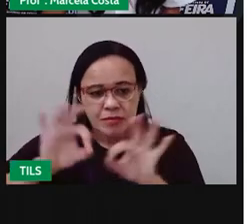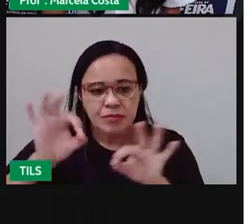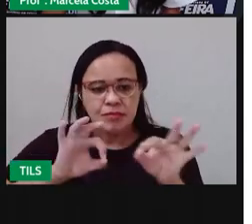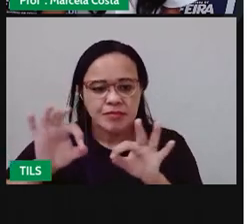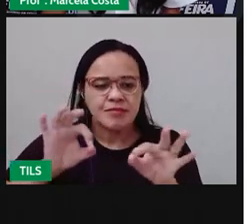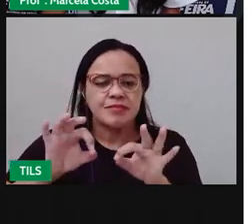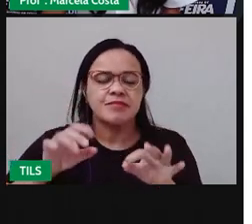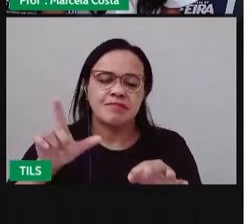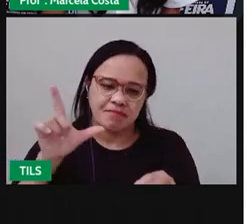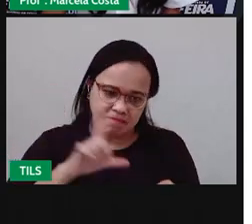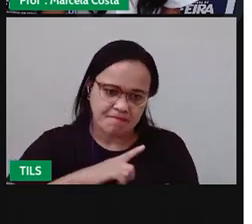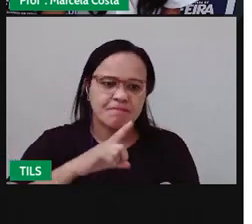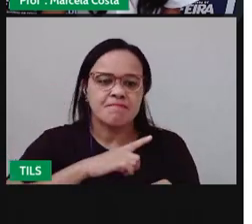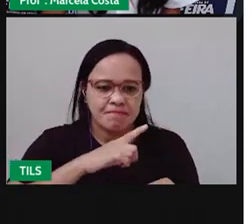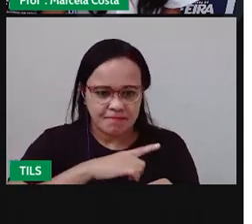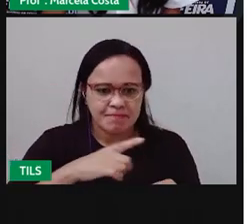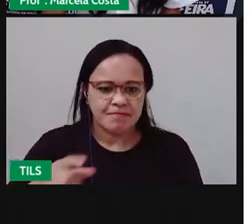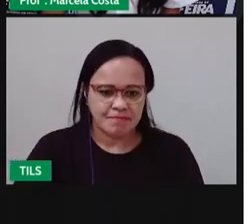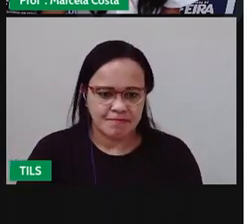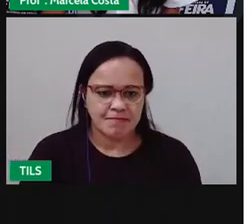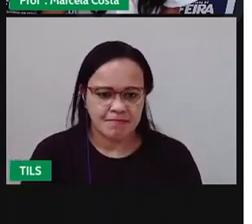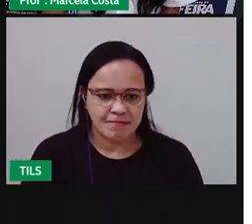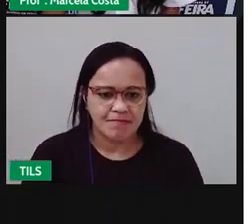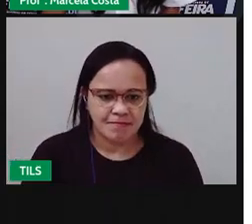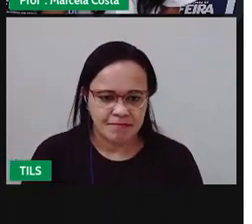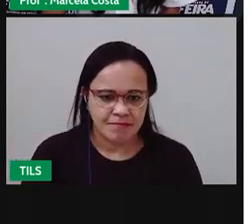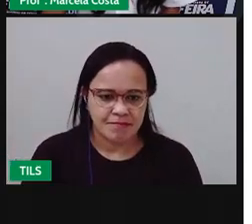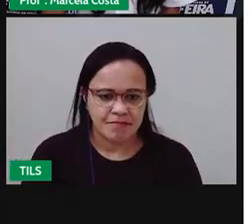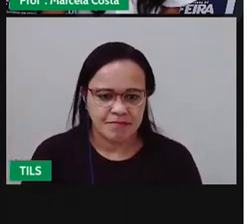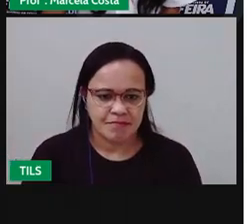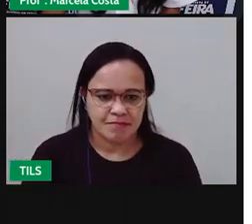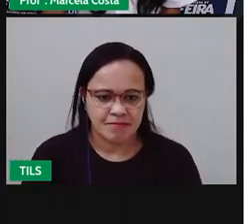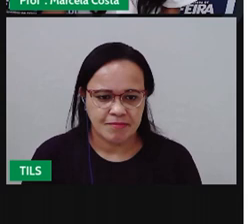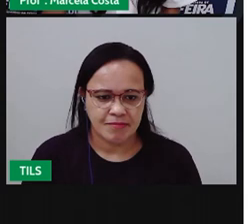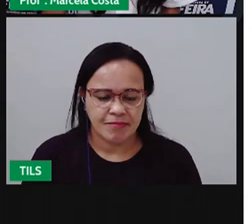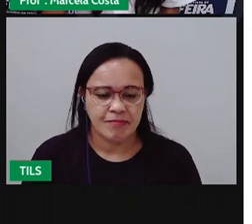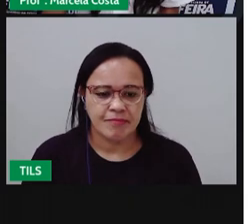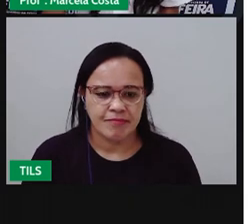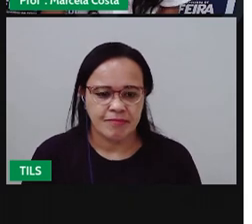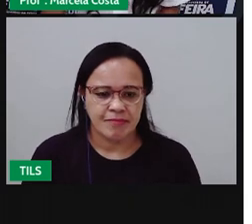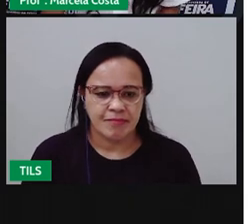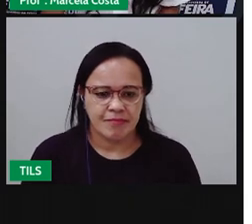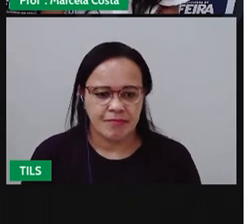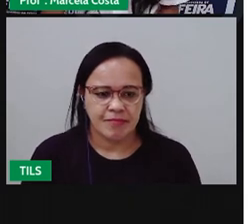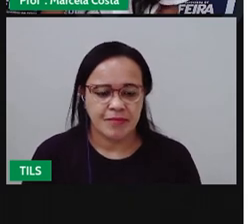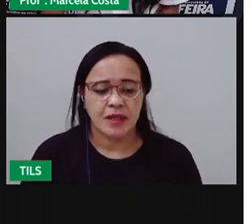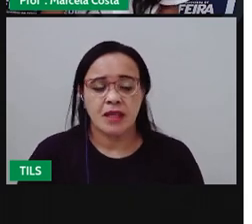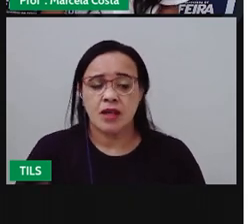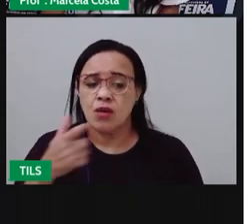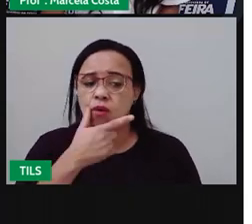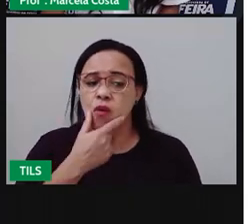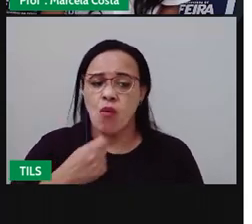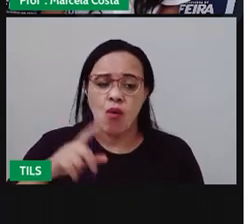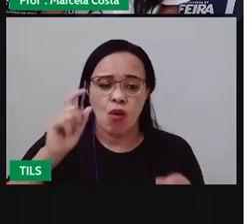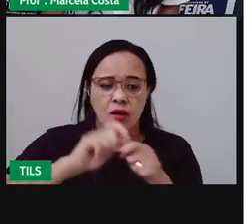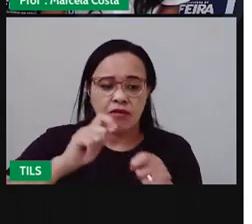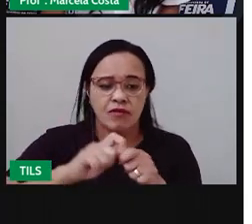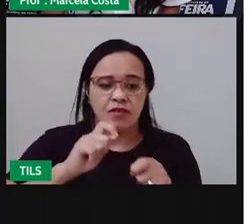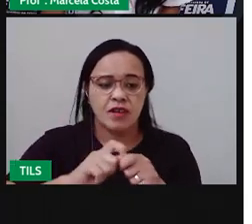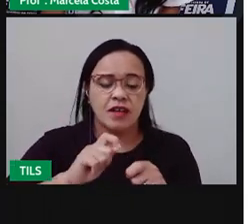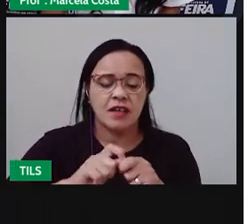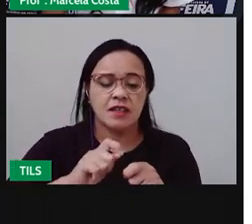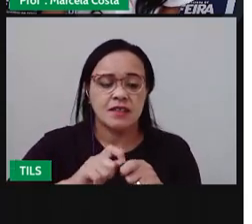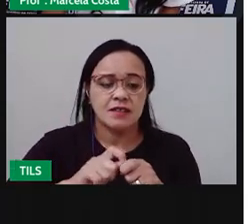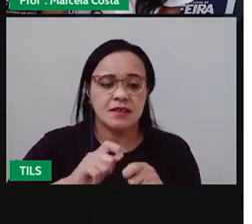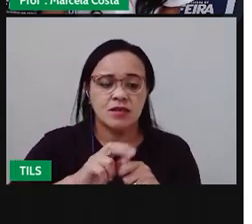Aqui, o nome que está sendo mostrado é cajueiro. E quem fez essa arte foi o J.